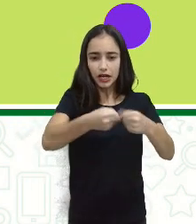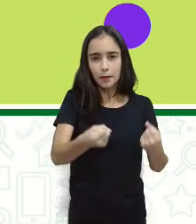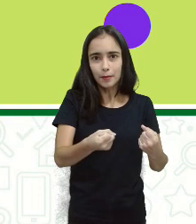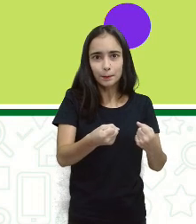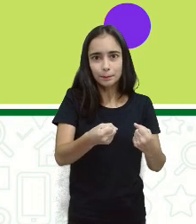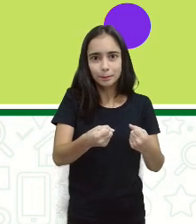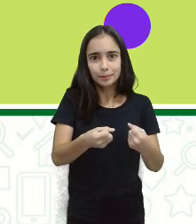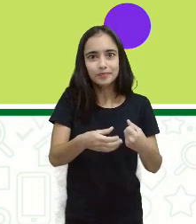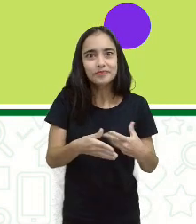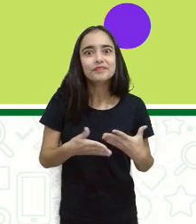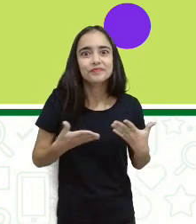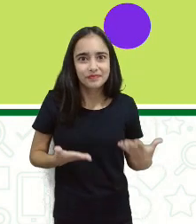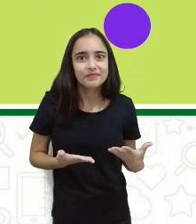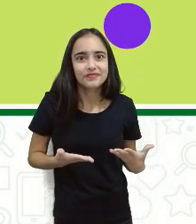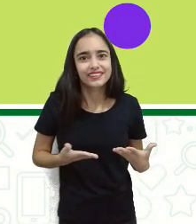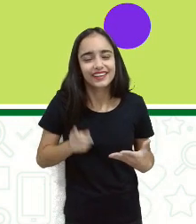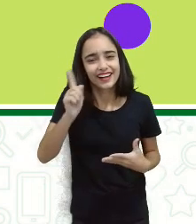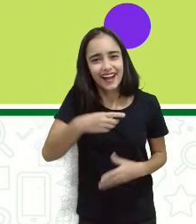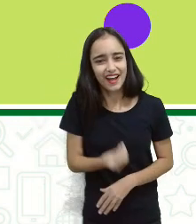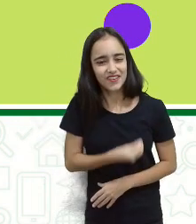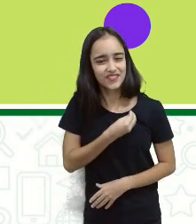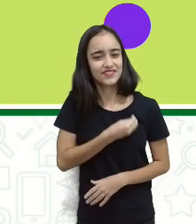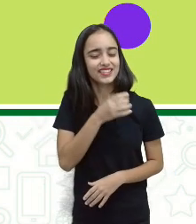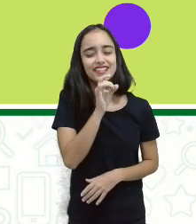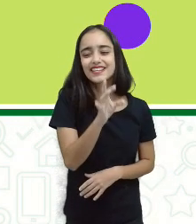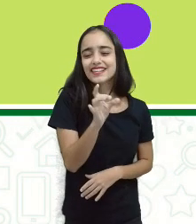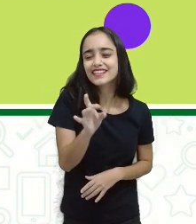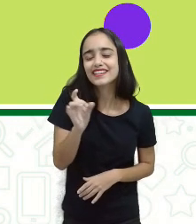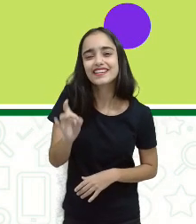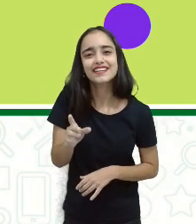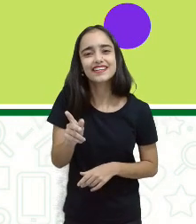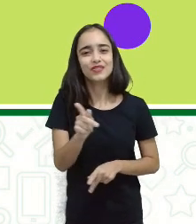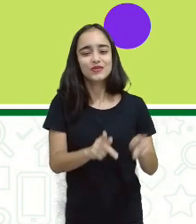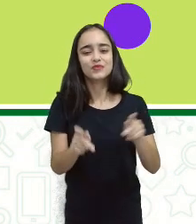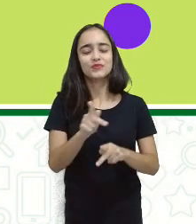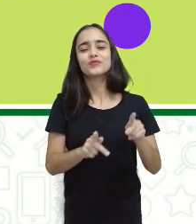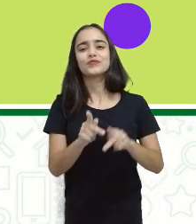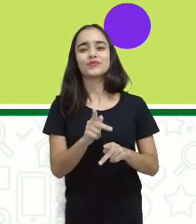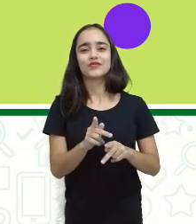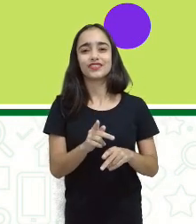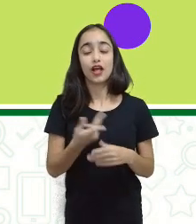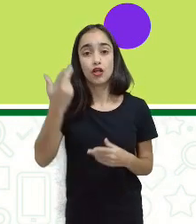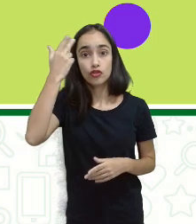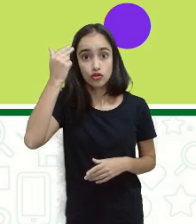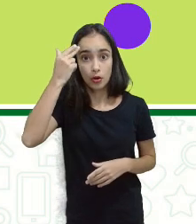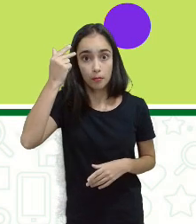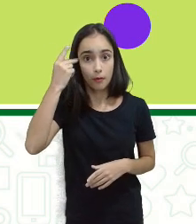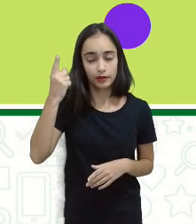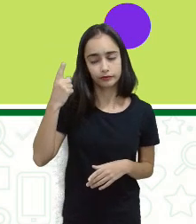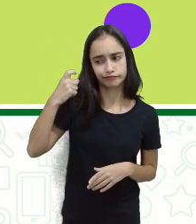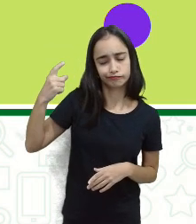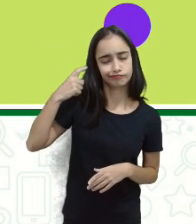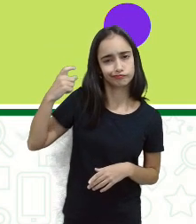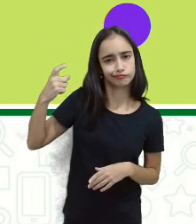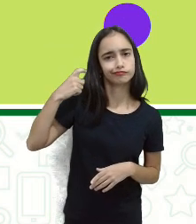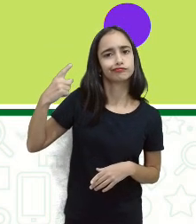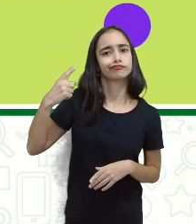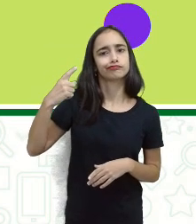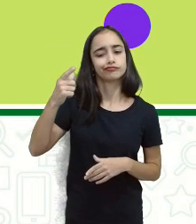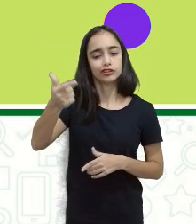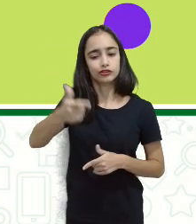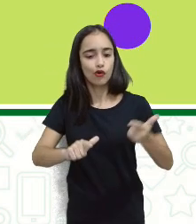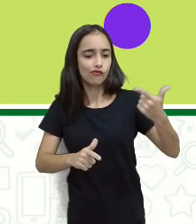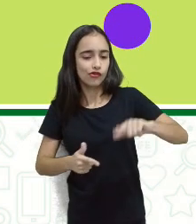né? Com a vivência de cada povo. Geralmente, as onomatopeias são usadas em histórias em quadrinhos também,